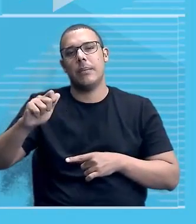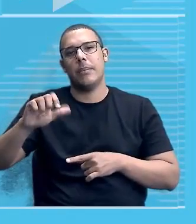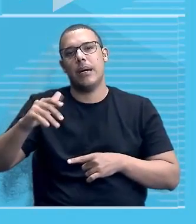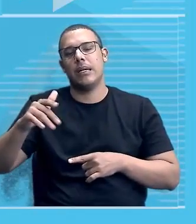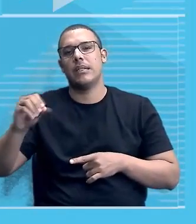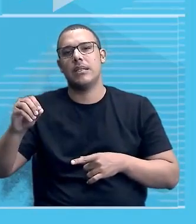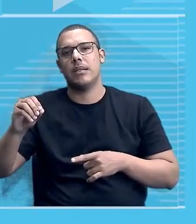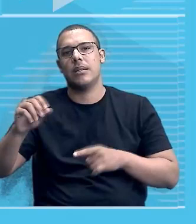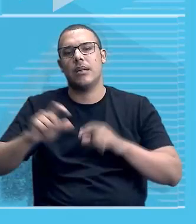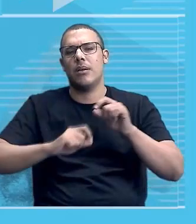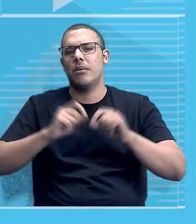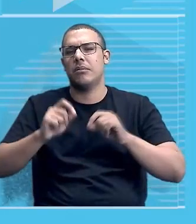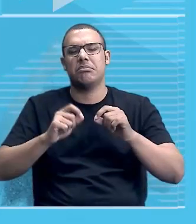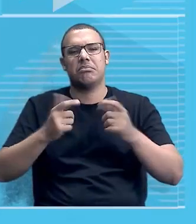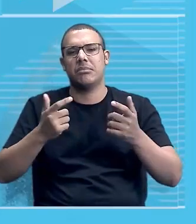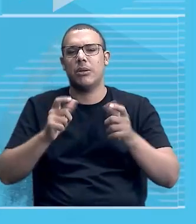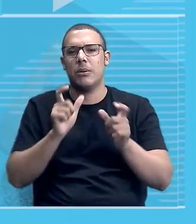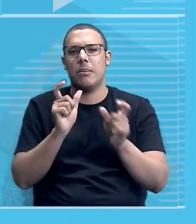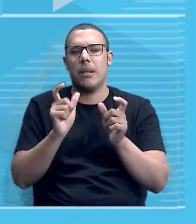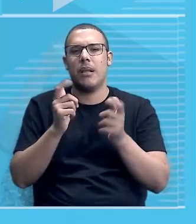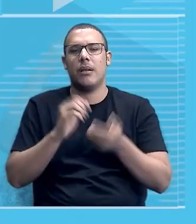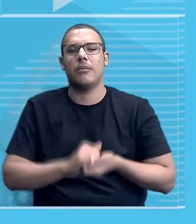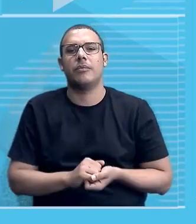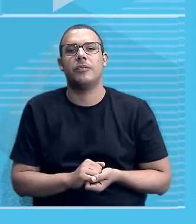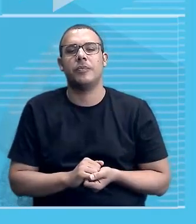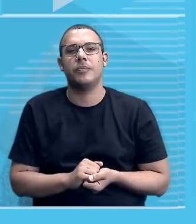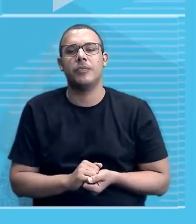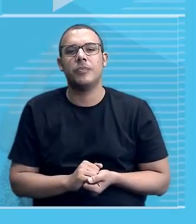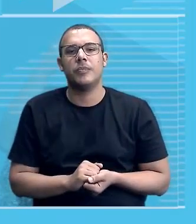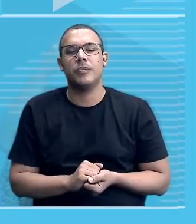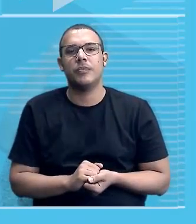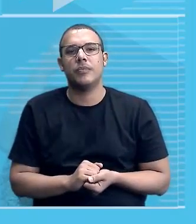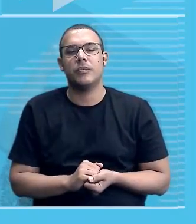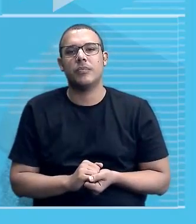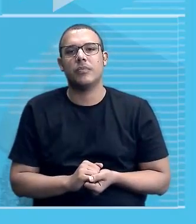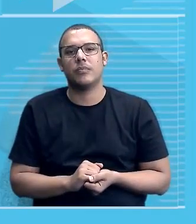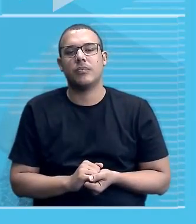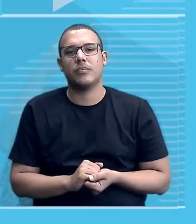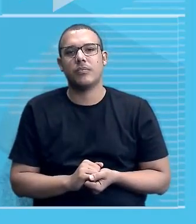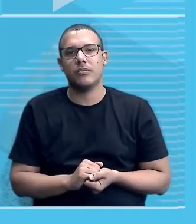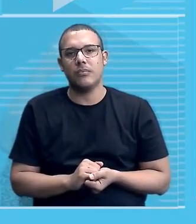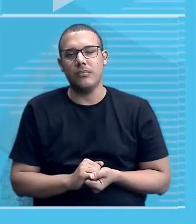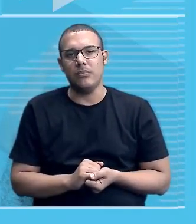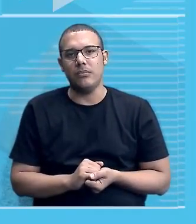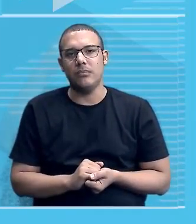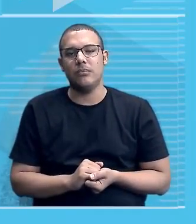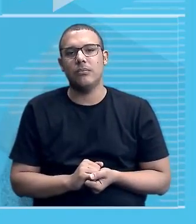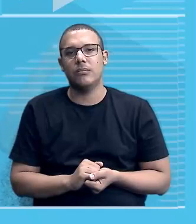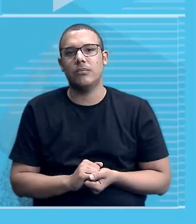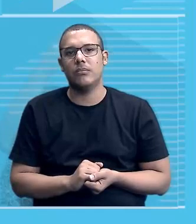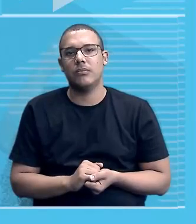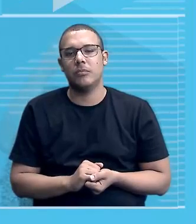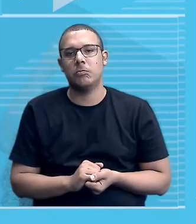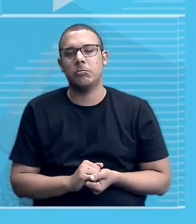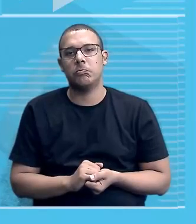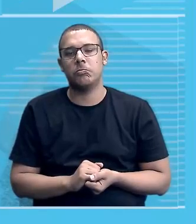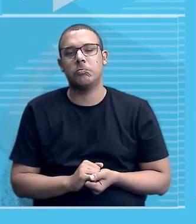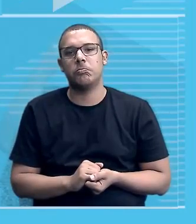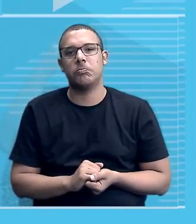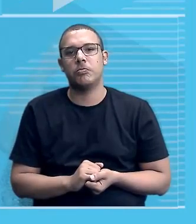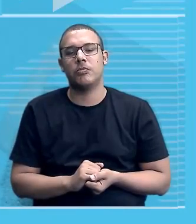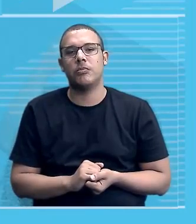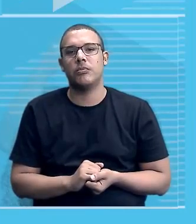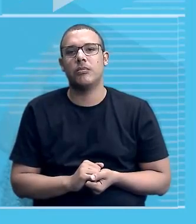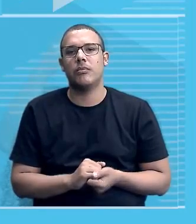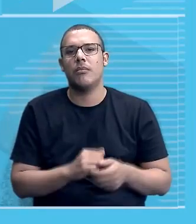É questão mesmo de semântica. Porque, observe, que tem todo um